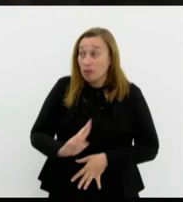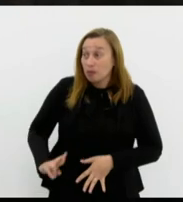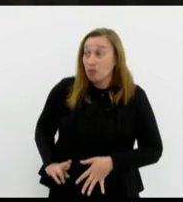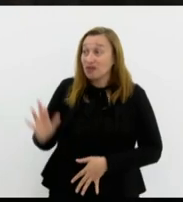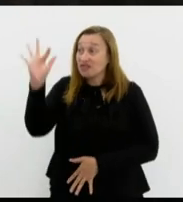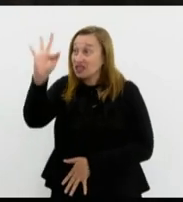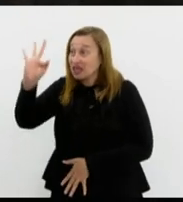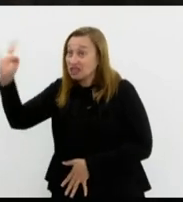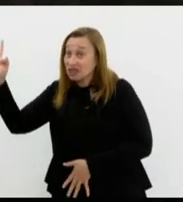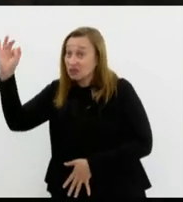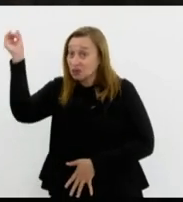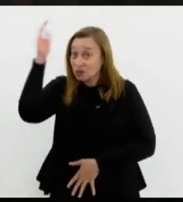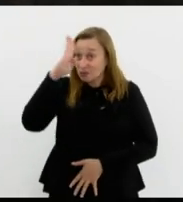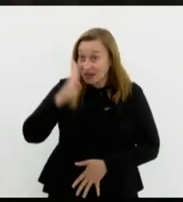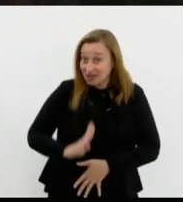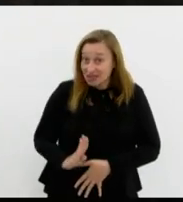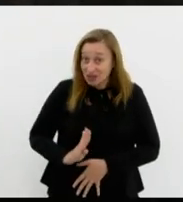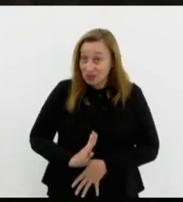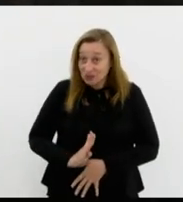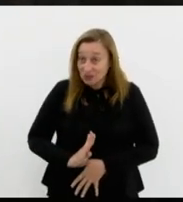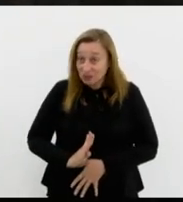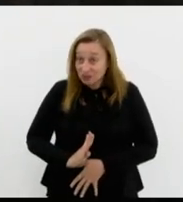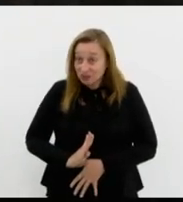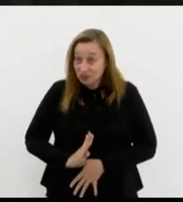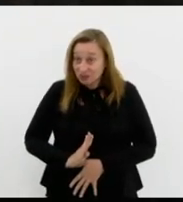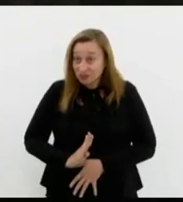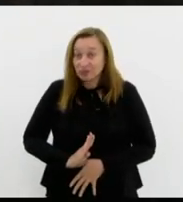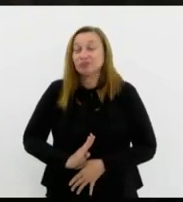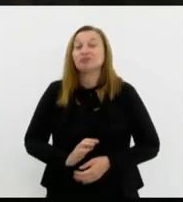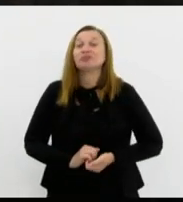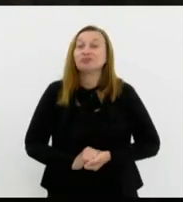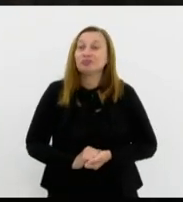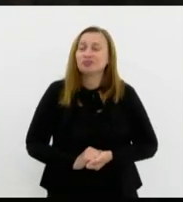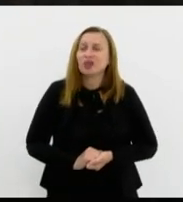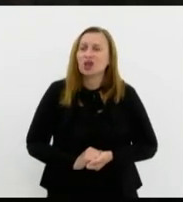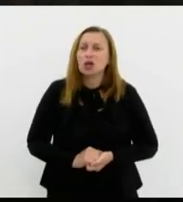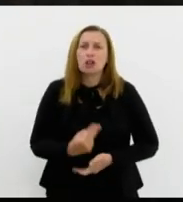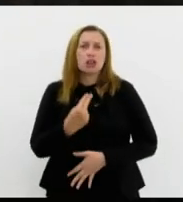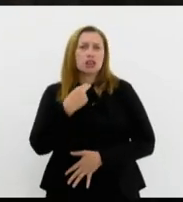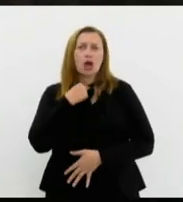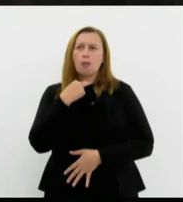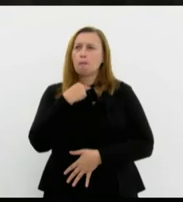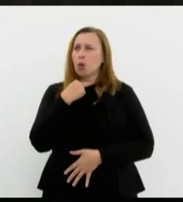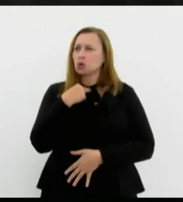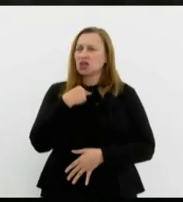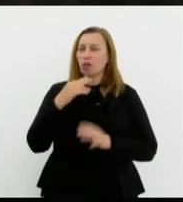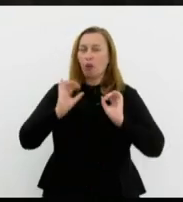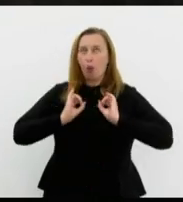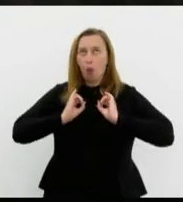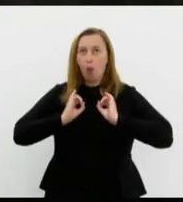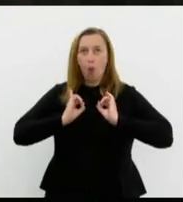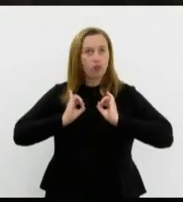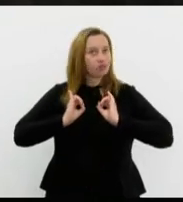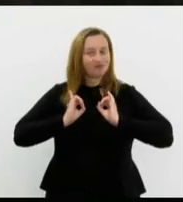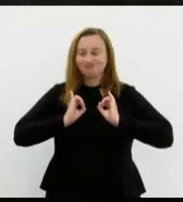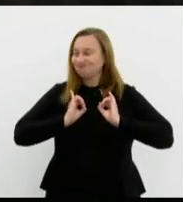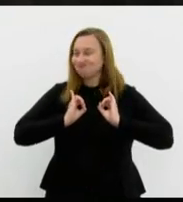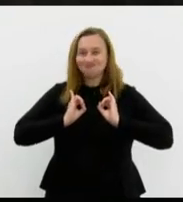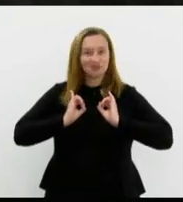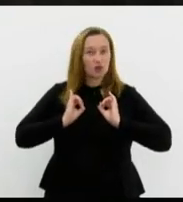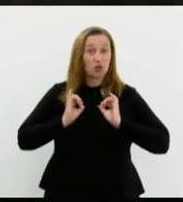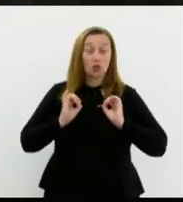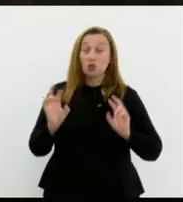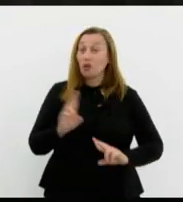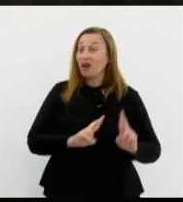do Brasil. Então, de um, nós não podemos nos acomodar em relação a essa